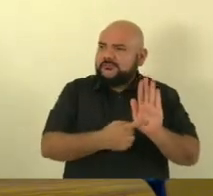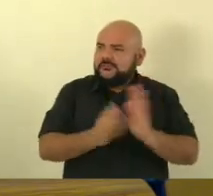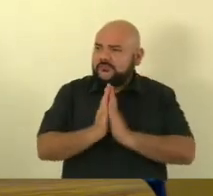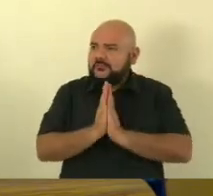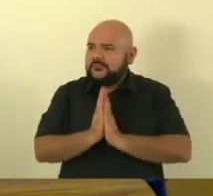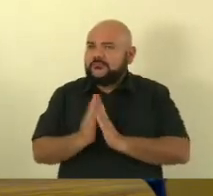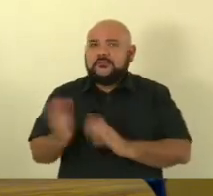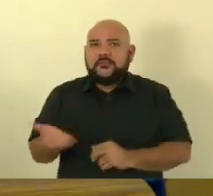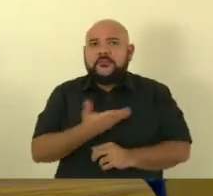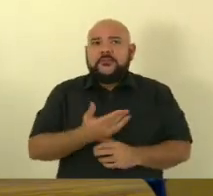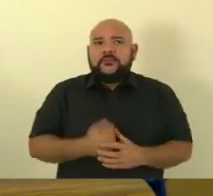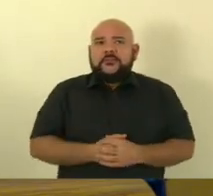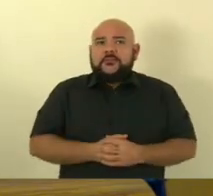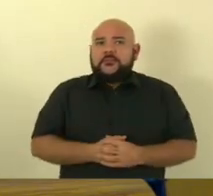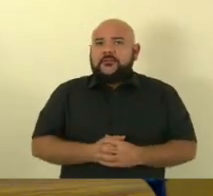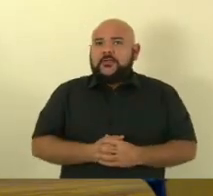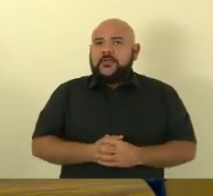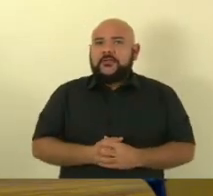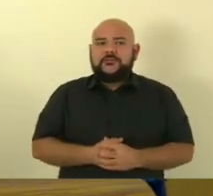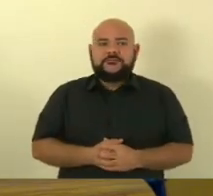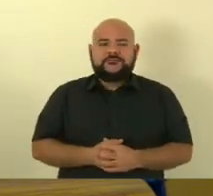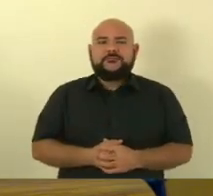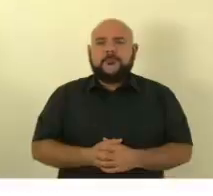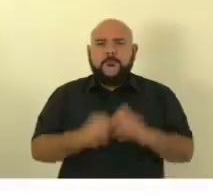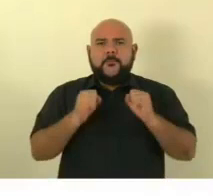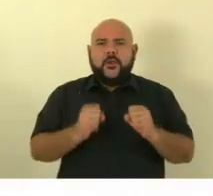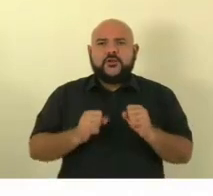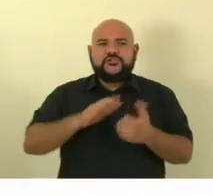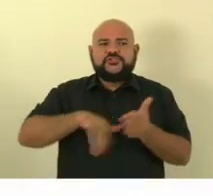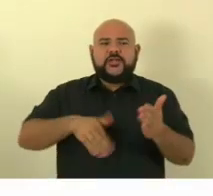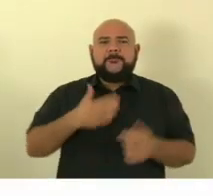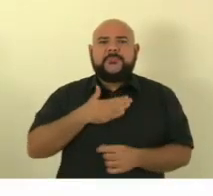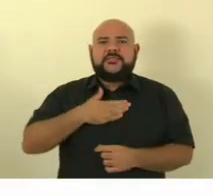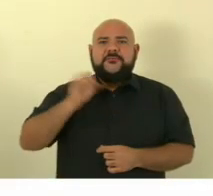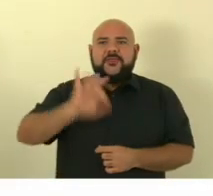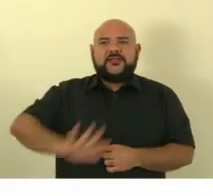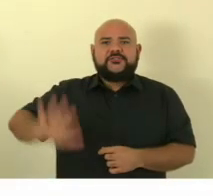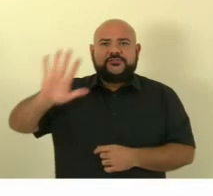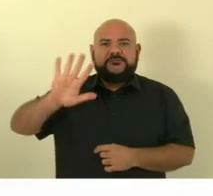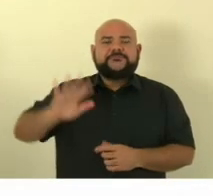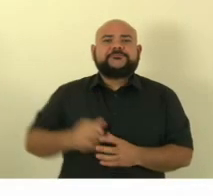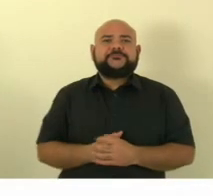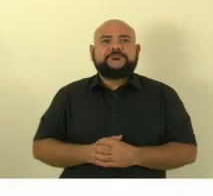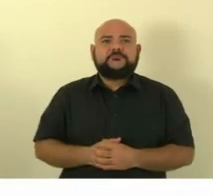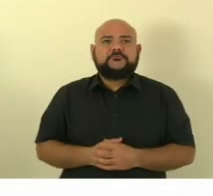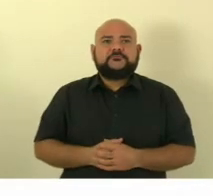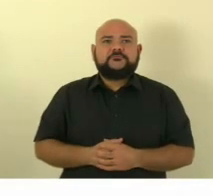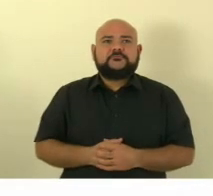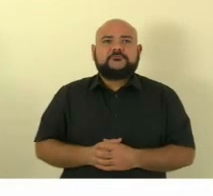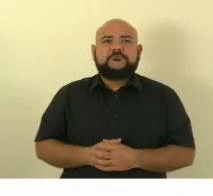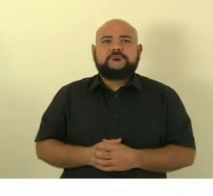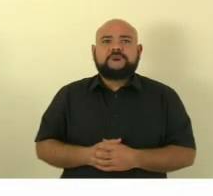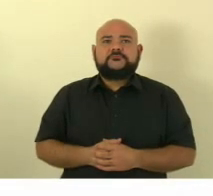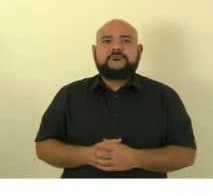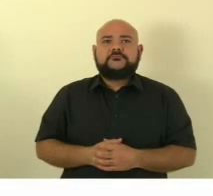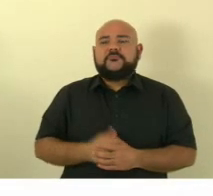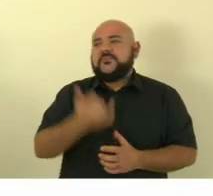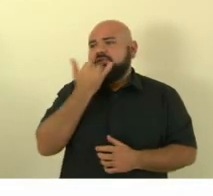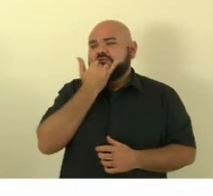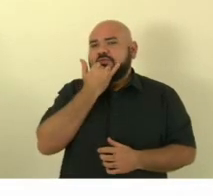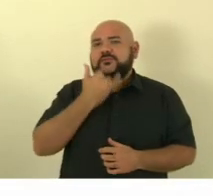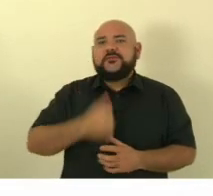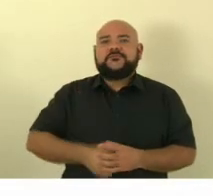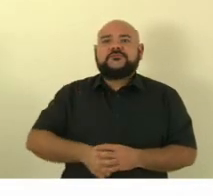telão pode tirar a imagem do deputado por enquanto Lula diz que Bolsonaro Luli desculpe obrigado